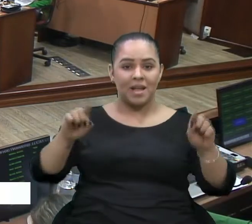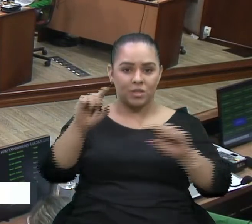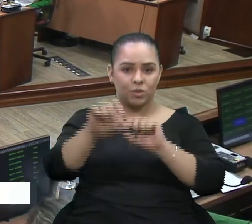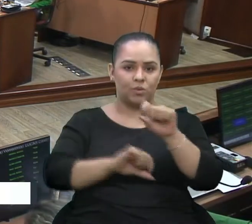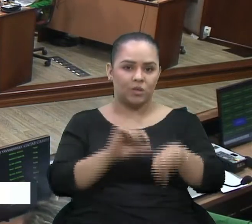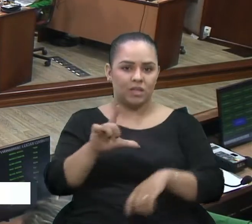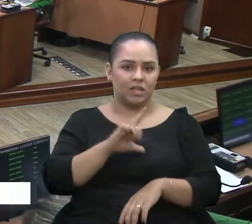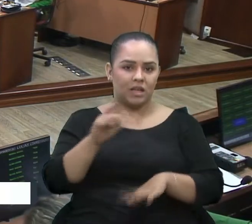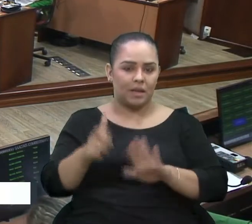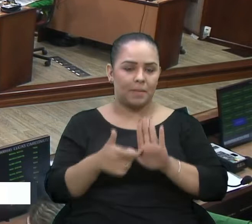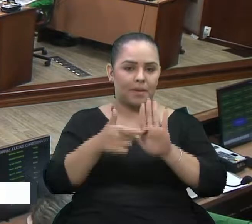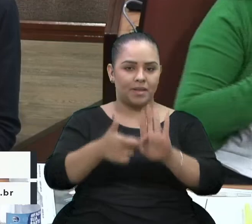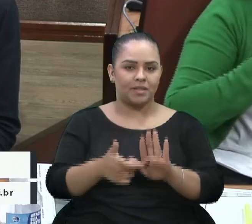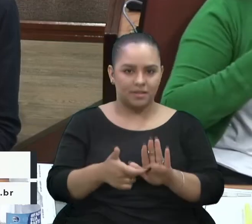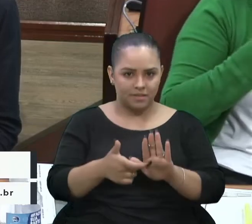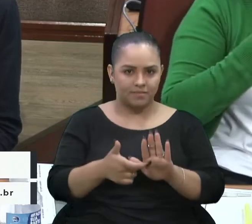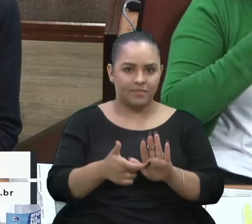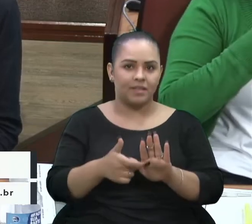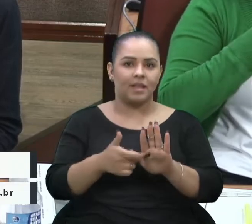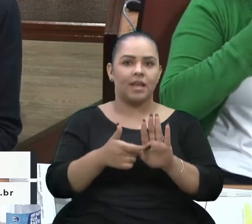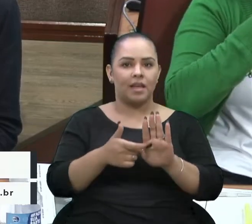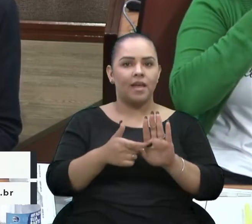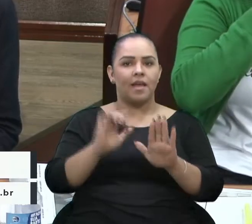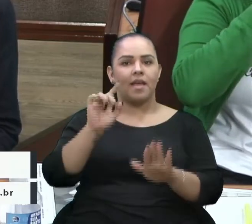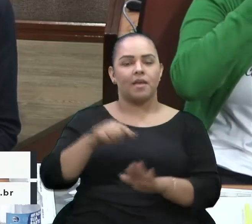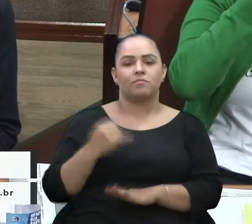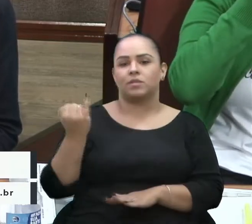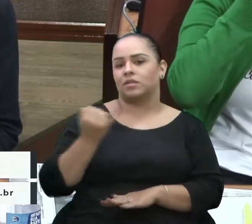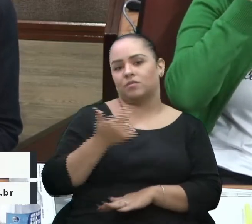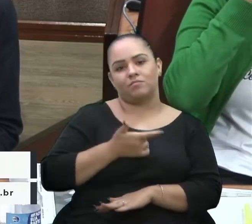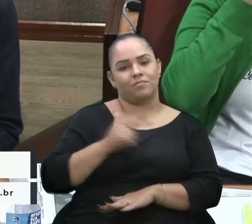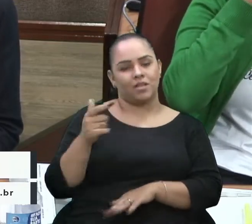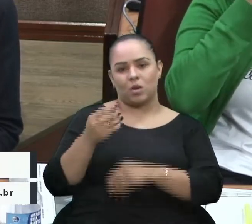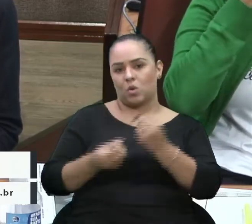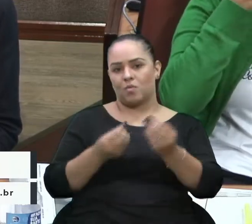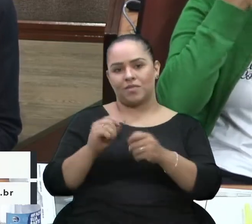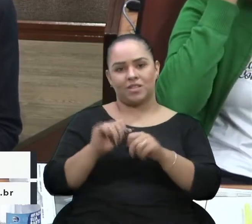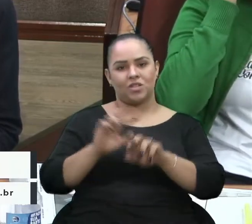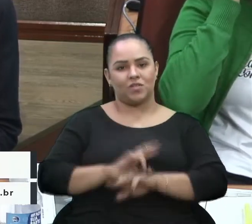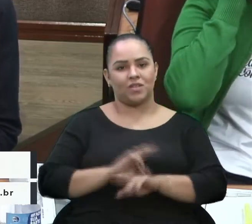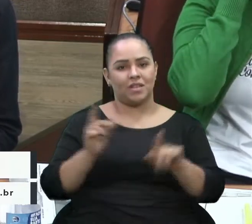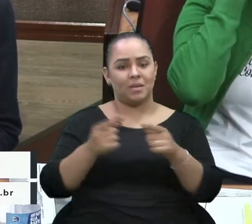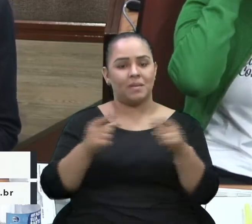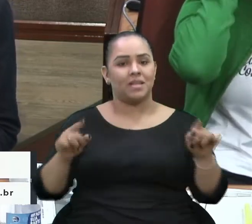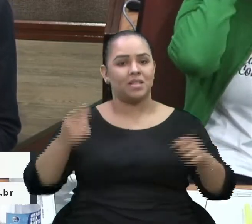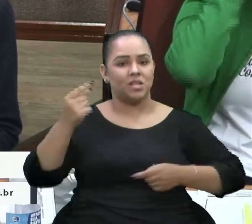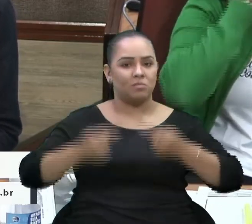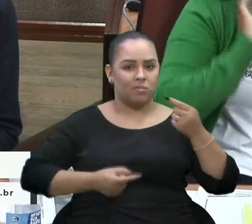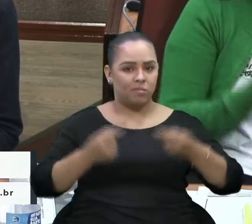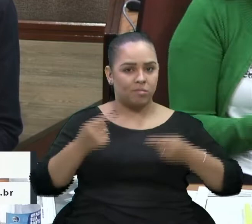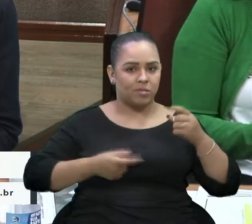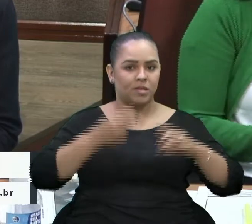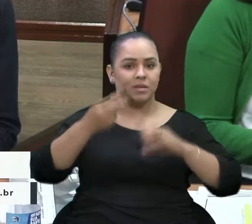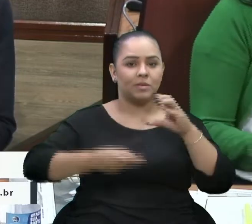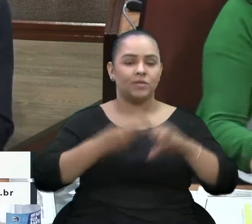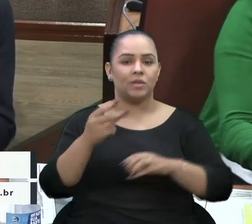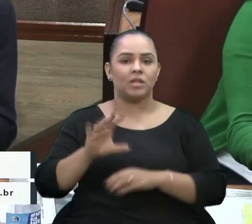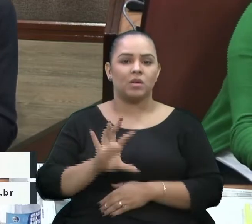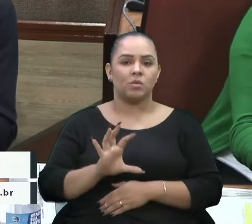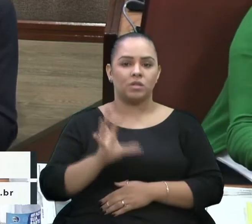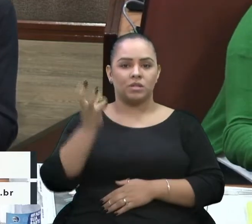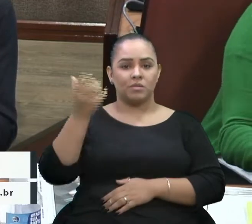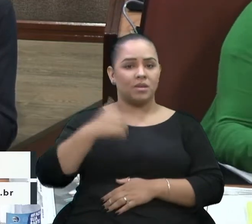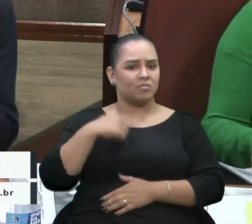que se apresenta, é uma necessidade, não tem outro caminho. E as discussões que a Câmara sempre provocou, eu sempre